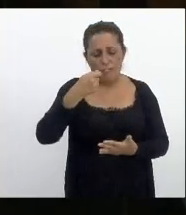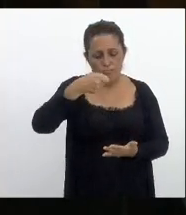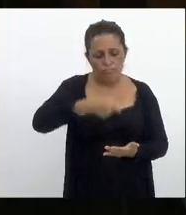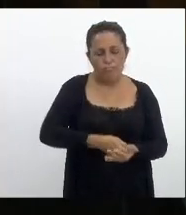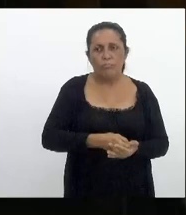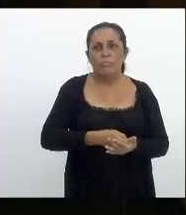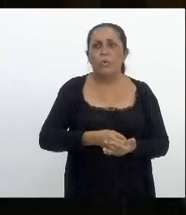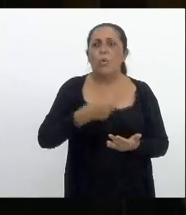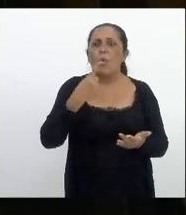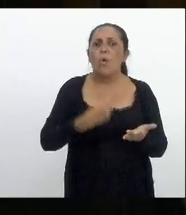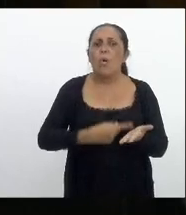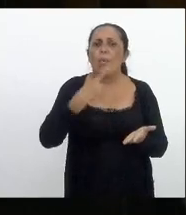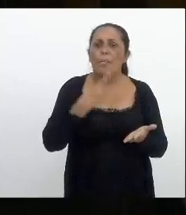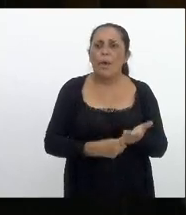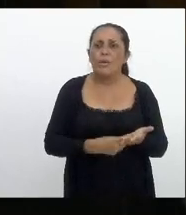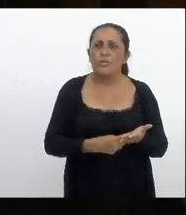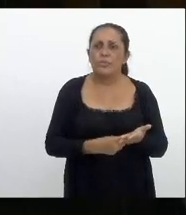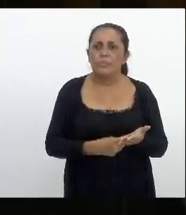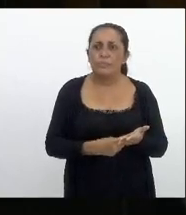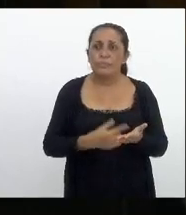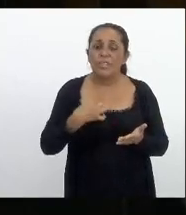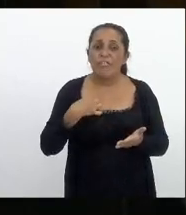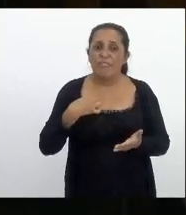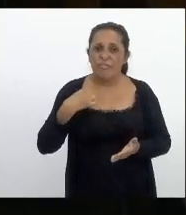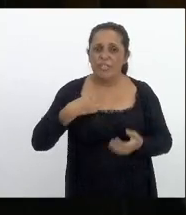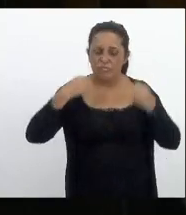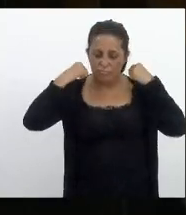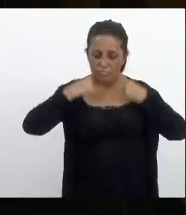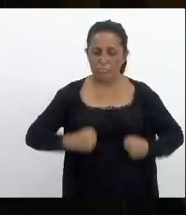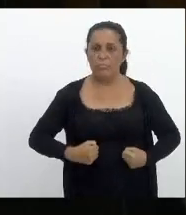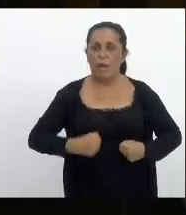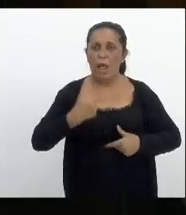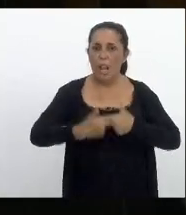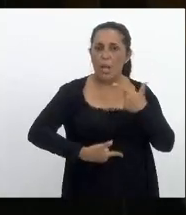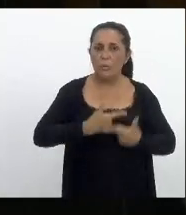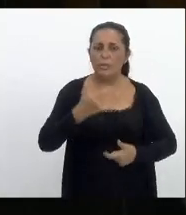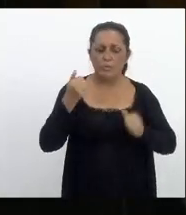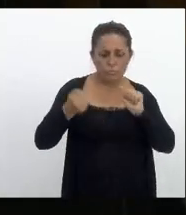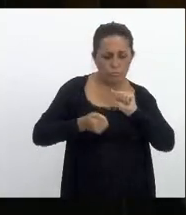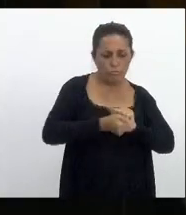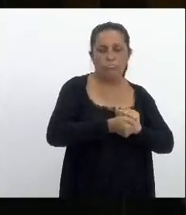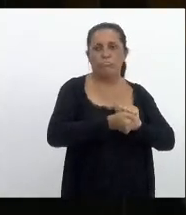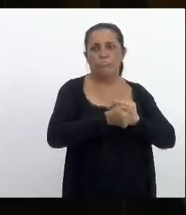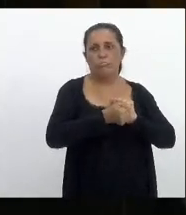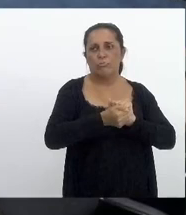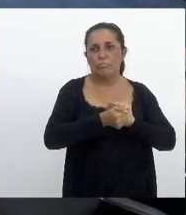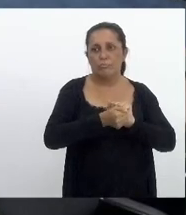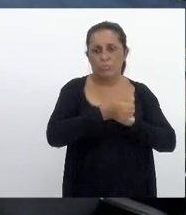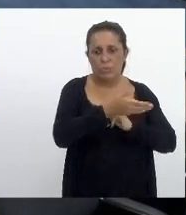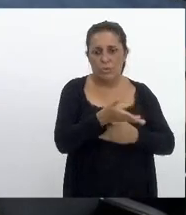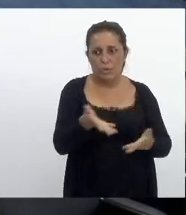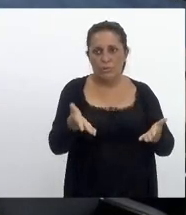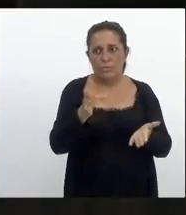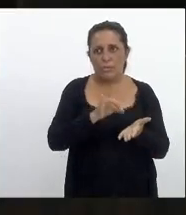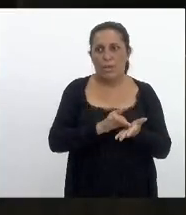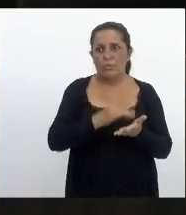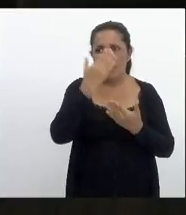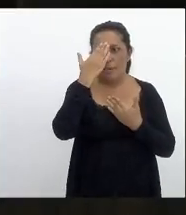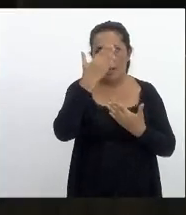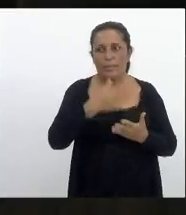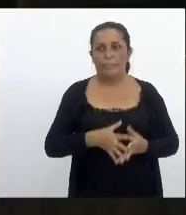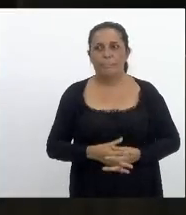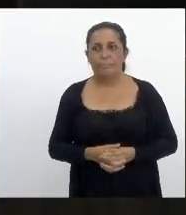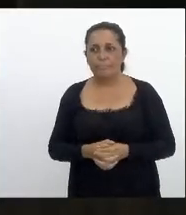meu comprometimento mais do que vestir a camisa é lutar por eles de verdade obrigada obrigada